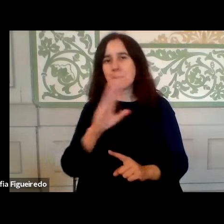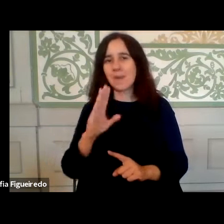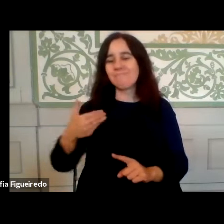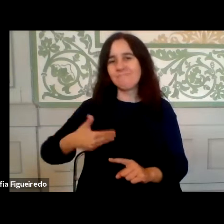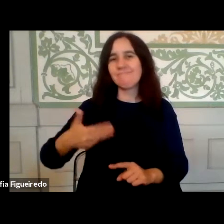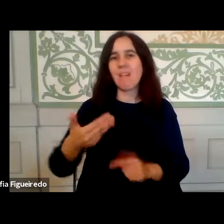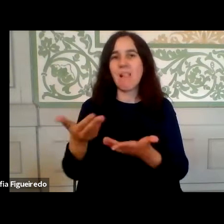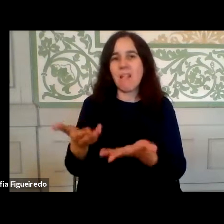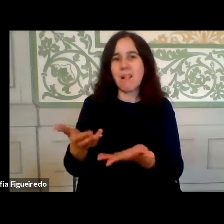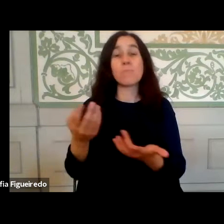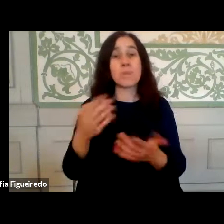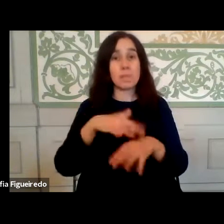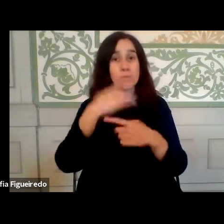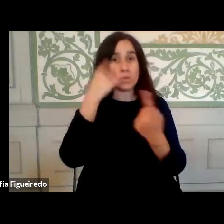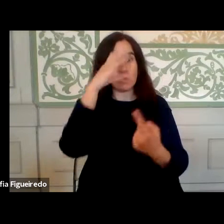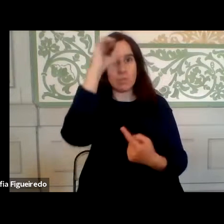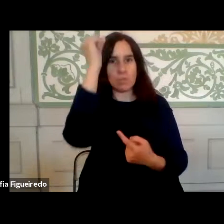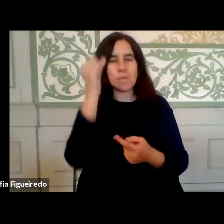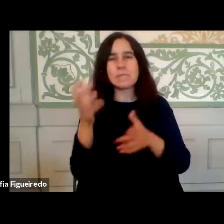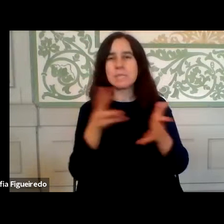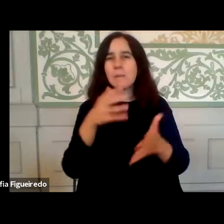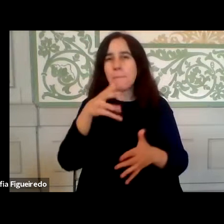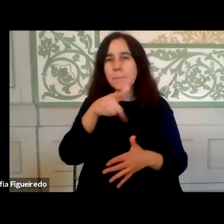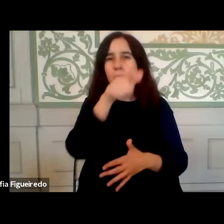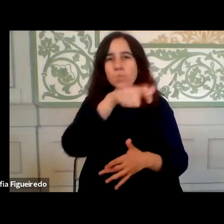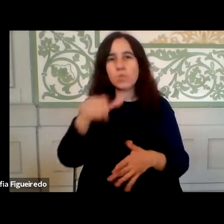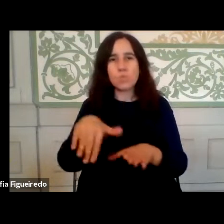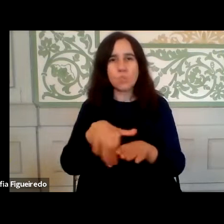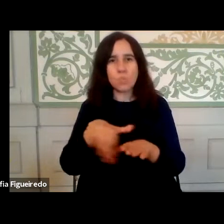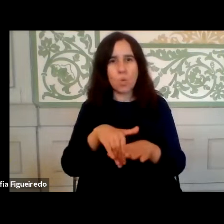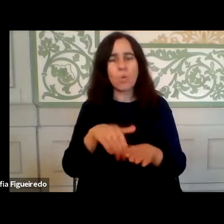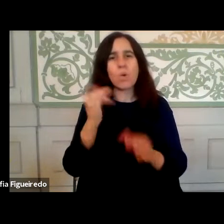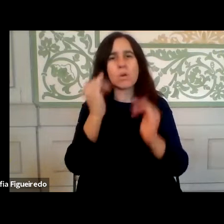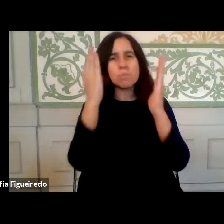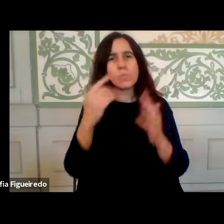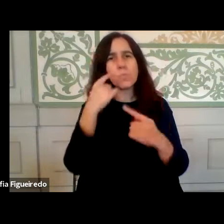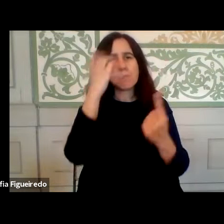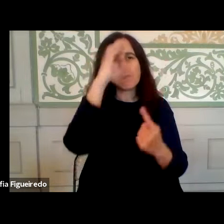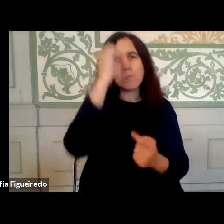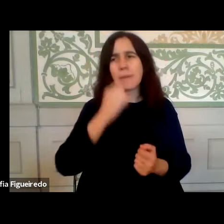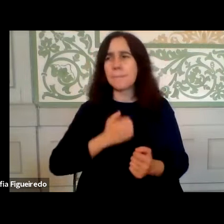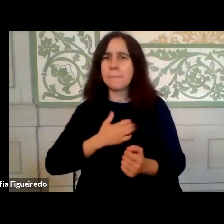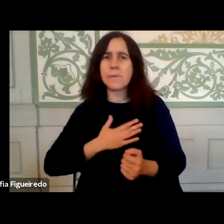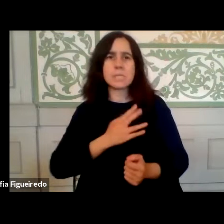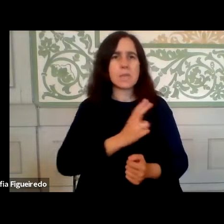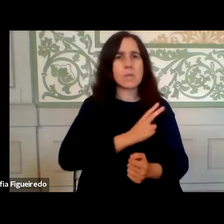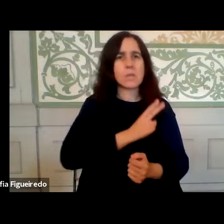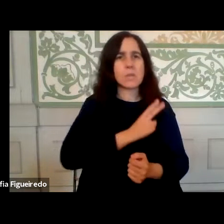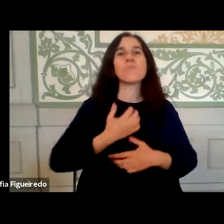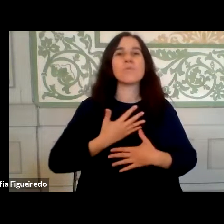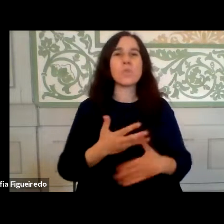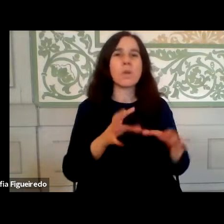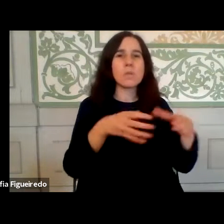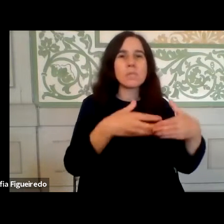presente, porque a Administração Pública, as cerca de mil pessoas que participaram, que há organismos públicos, empresas, academia, organizações profissionais,